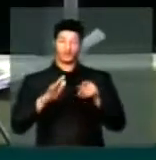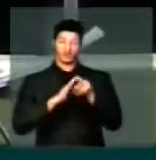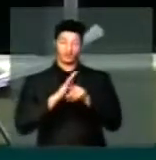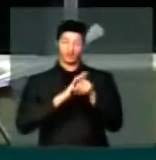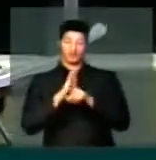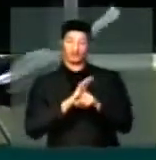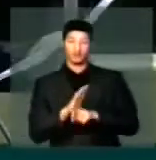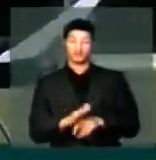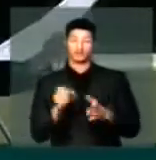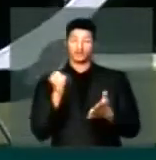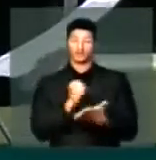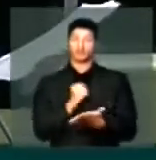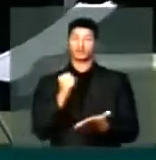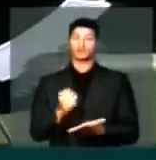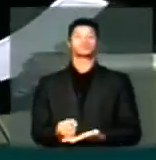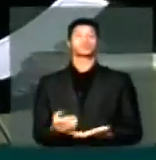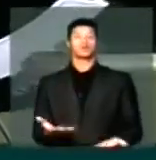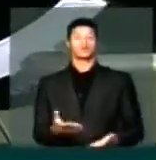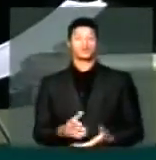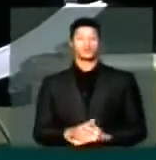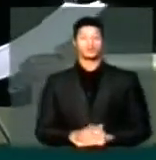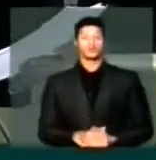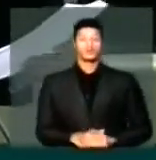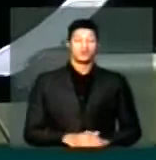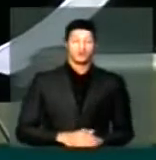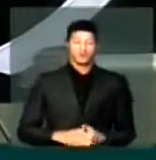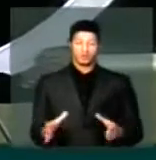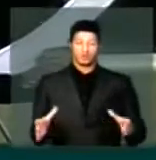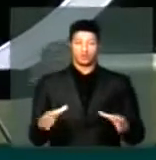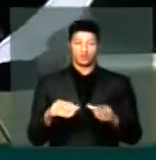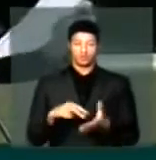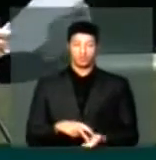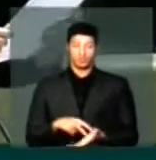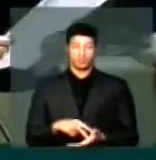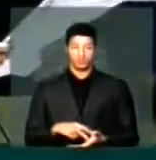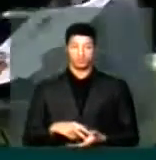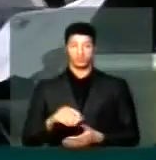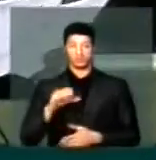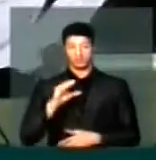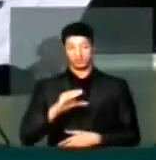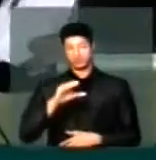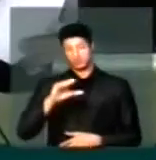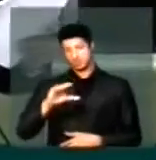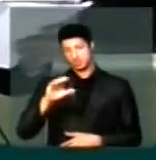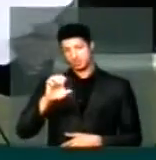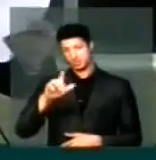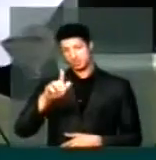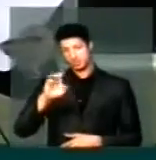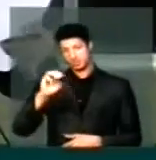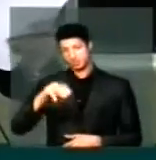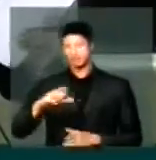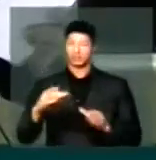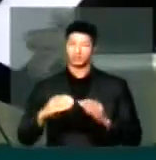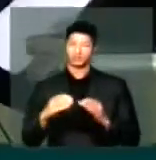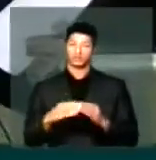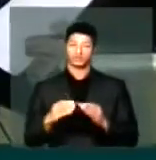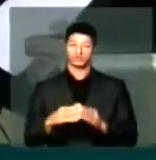analisar esses contratos e assim por diante? A composição da CEGEM, dessa